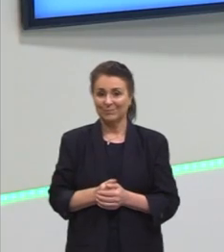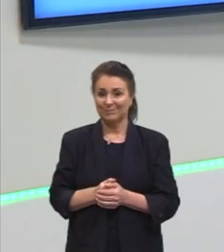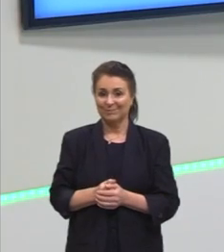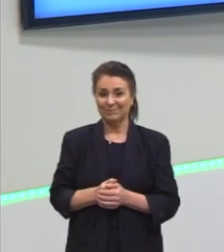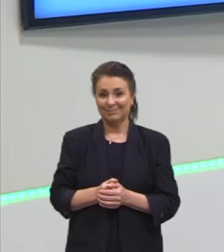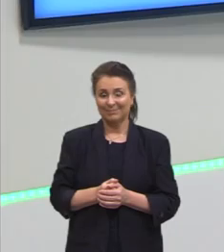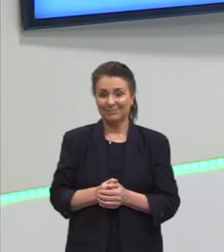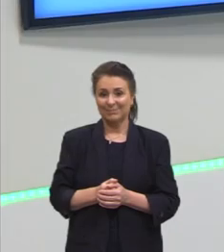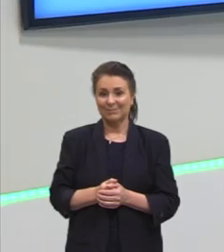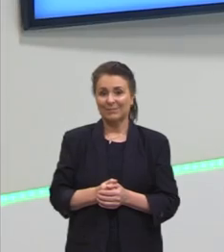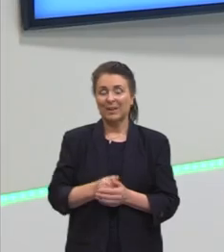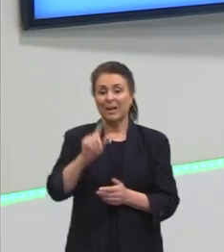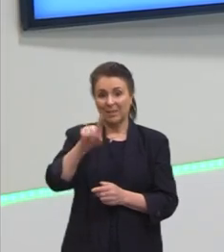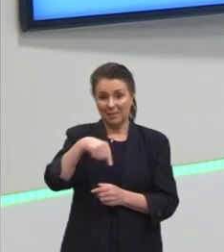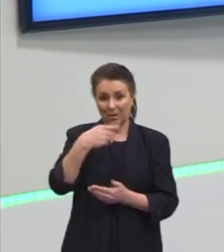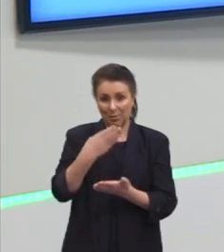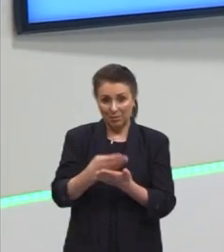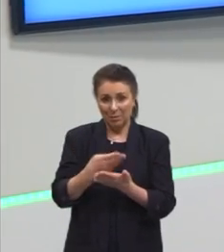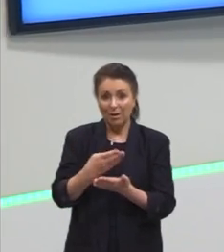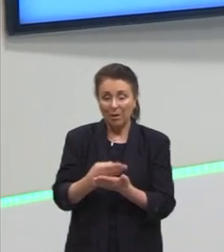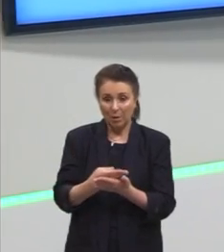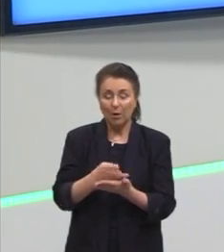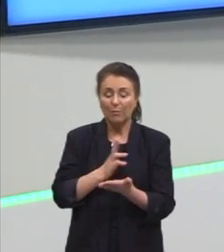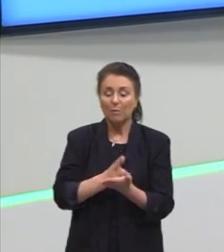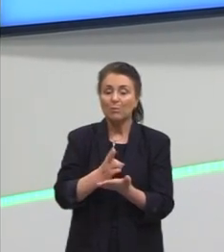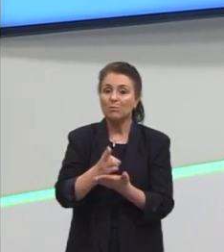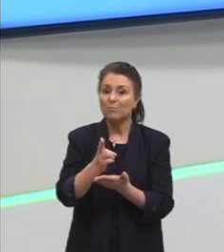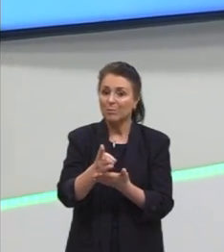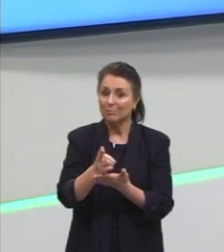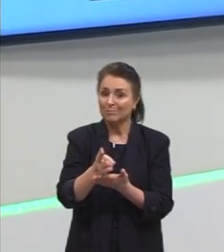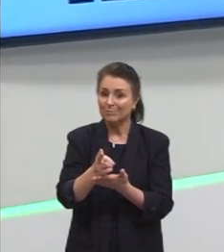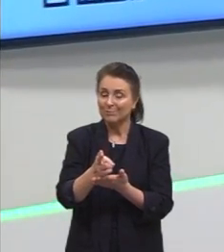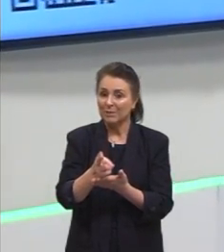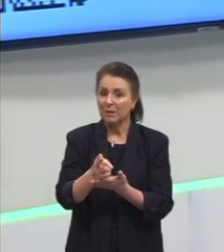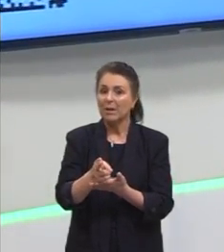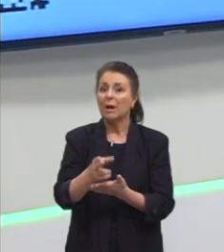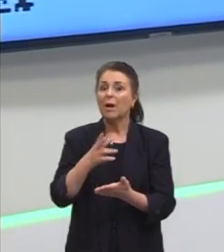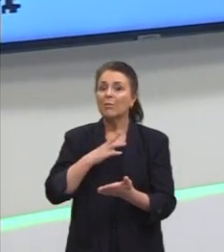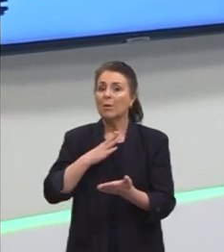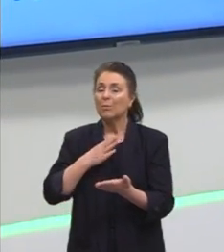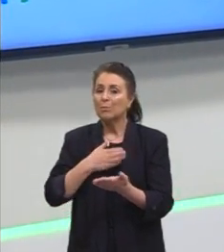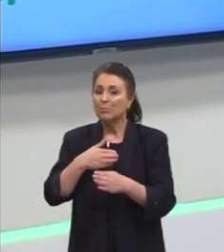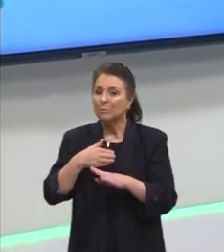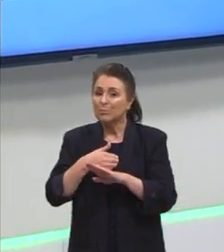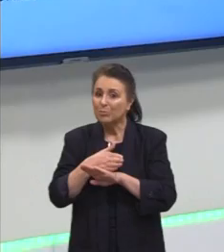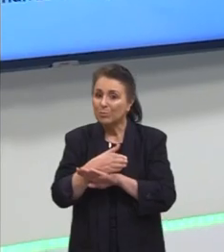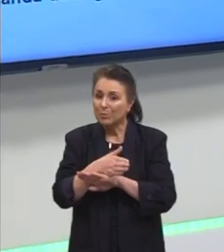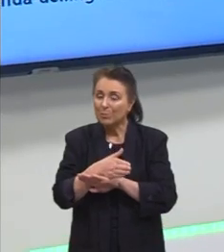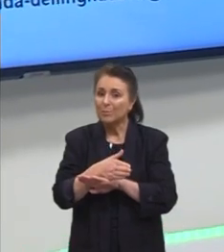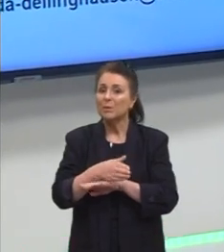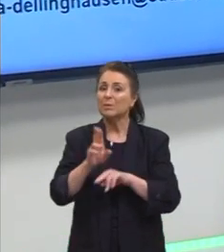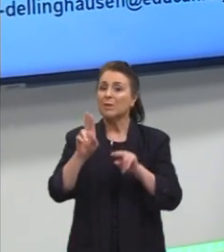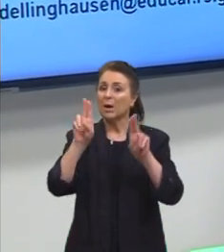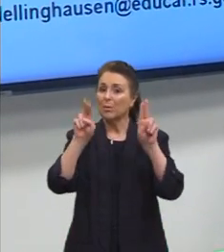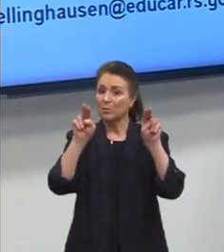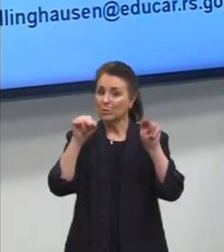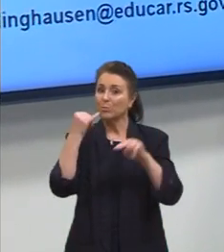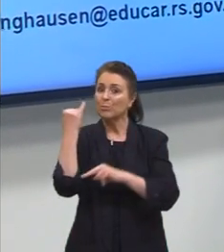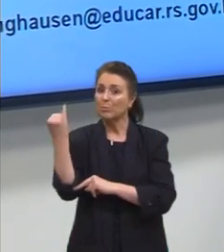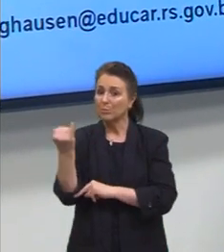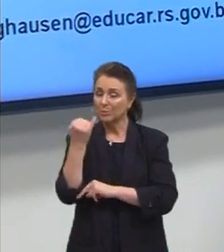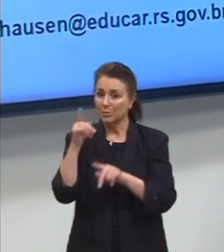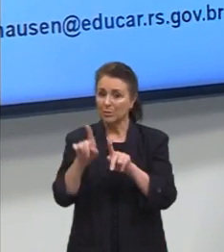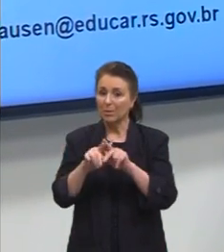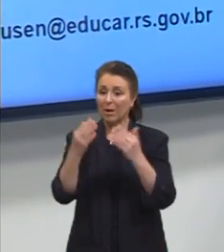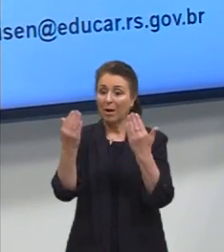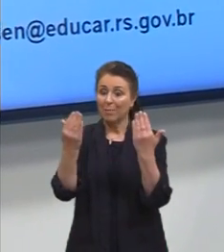Pessoas, na próxima aula nós vamos dar continuidade, nós vamos entrar também em outra parte muito importante aí que vem